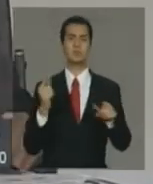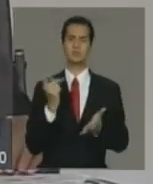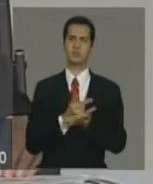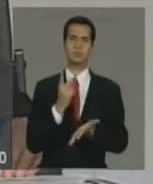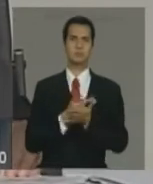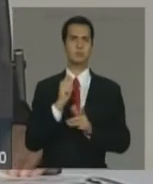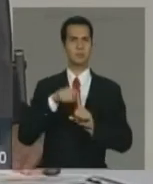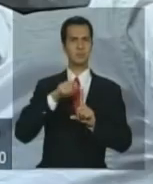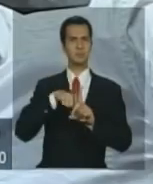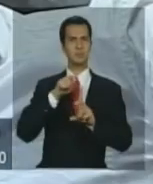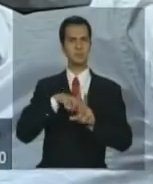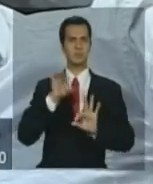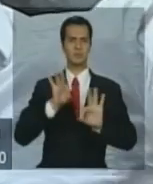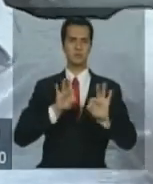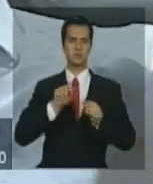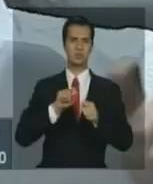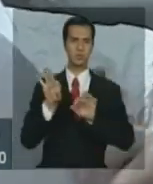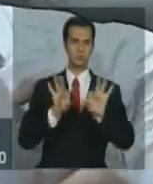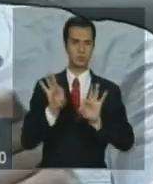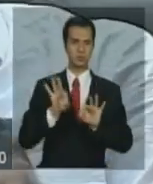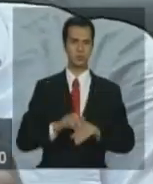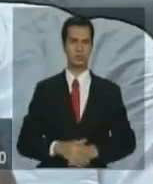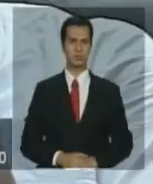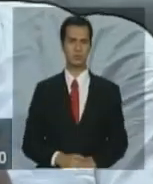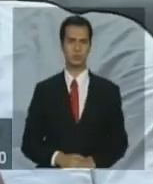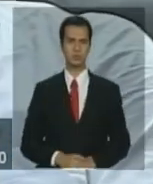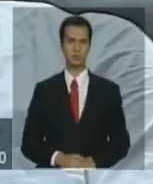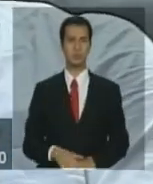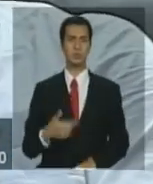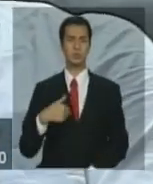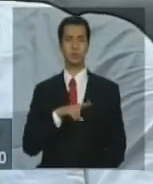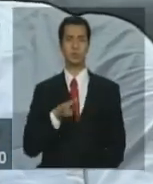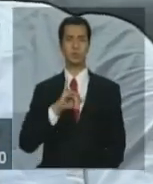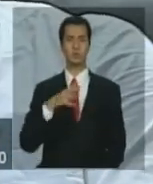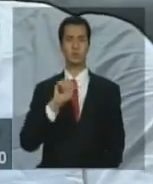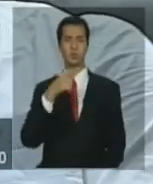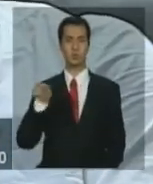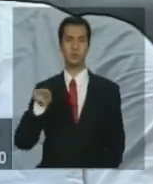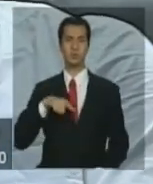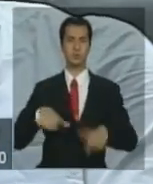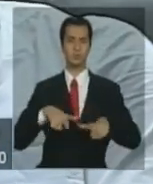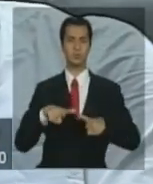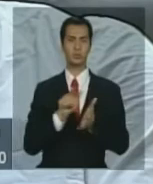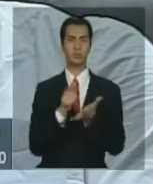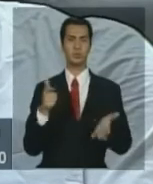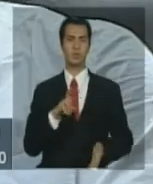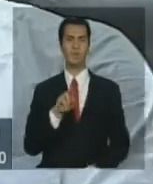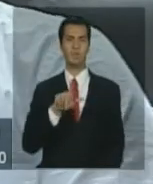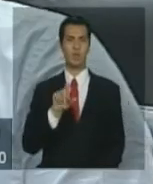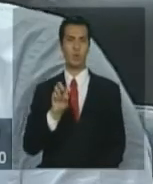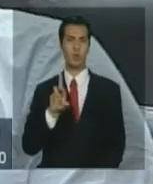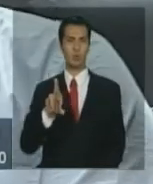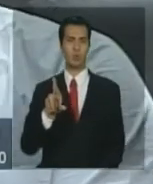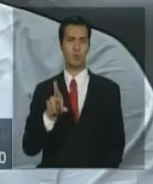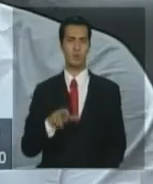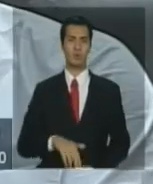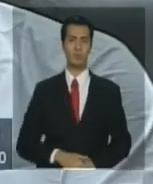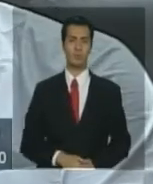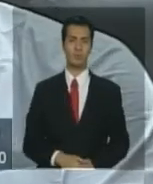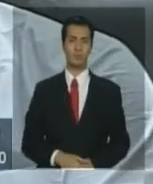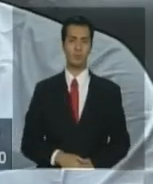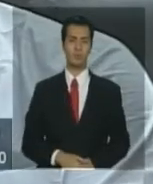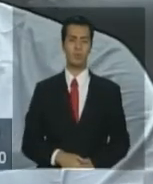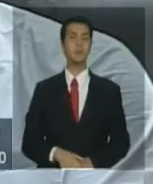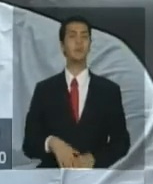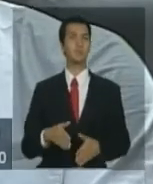meses são ajustados. Secretário João Vilaverde, Valor Econômico. Sim. Eu queria uma avaliação tua em relação... Tem duas coisas que